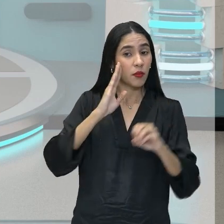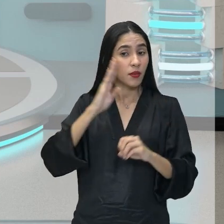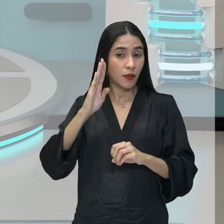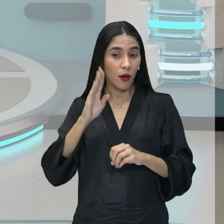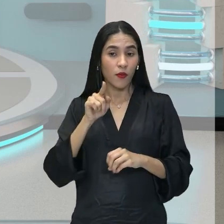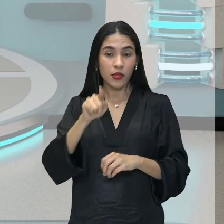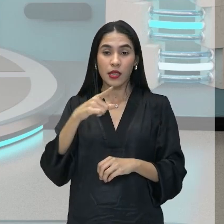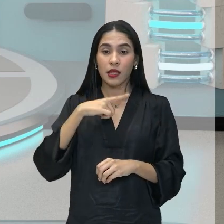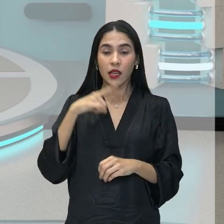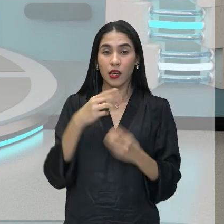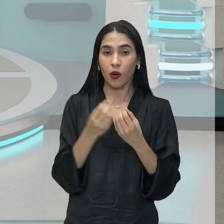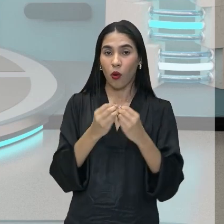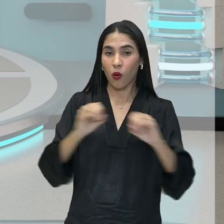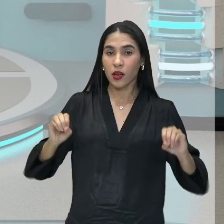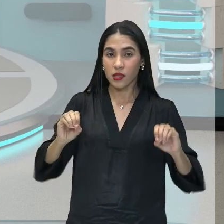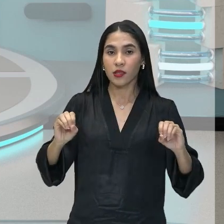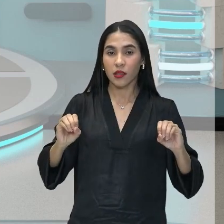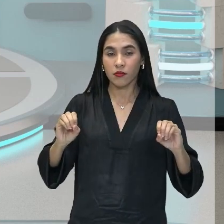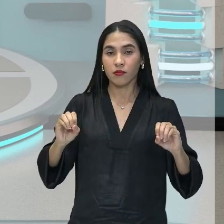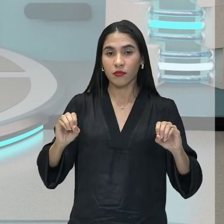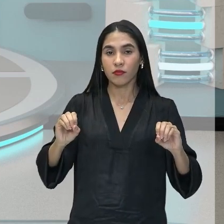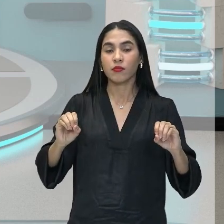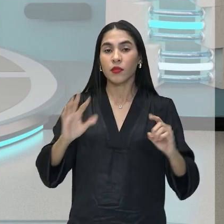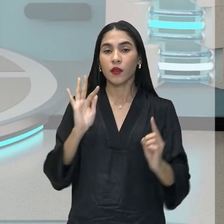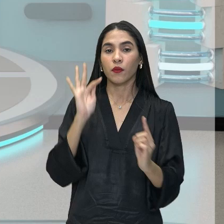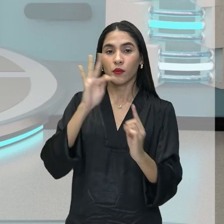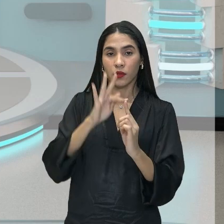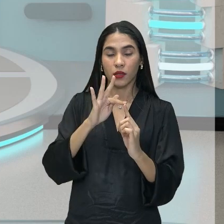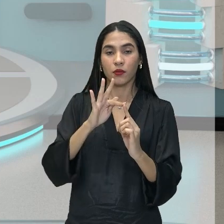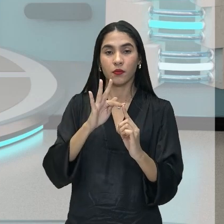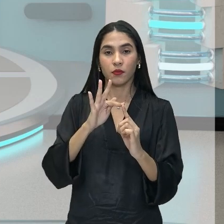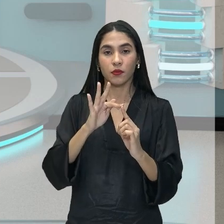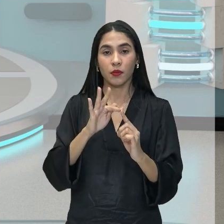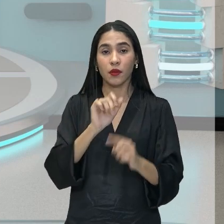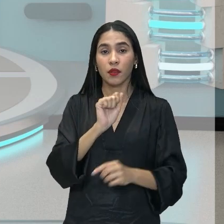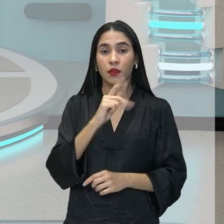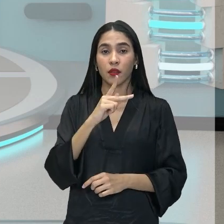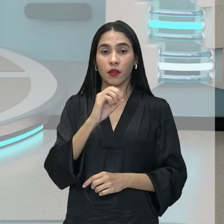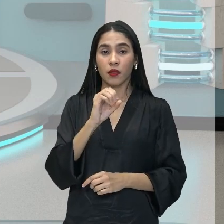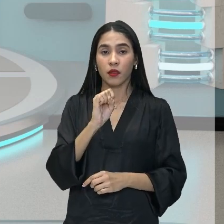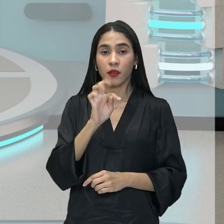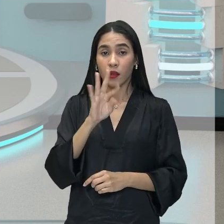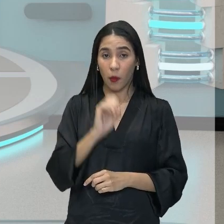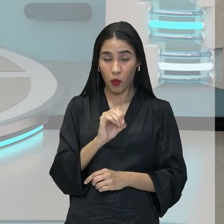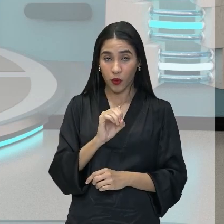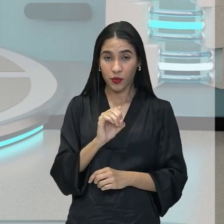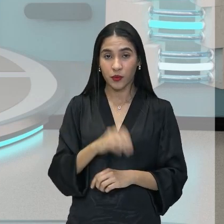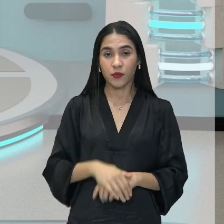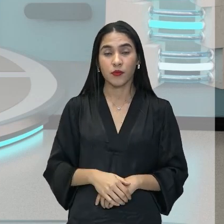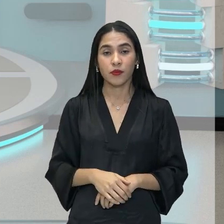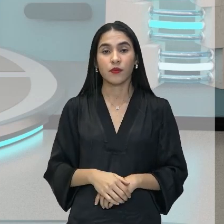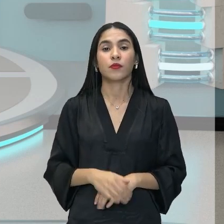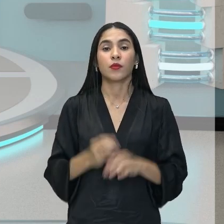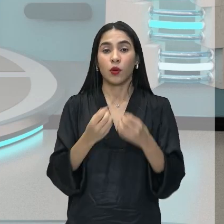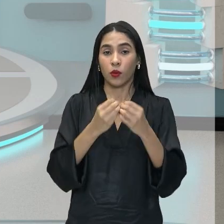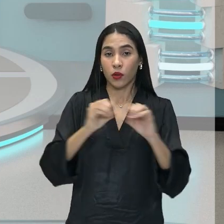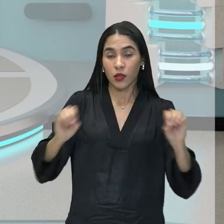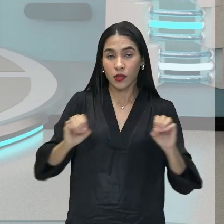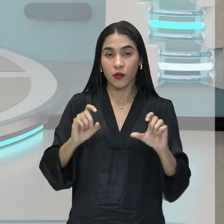você tem ali uma oração inteira que está exercendo a função de aposto, certo? Então, você vai ter uma oração